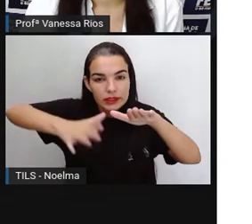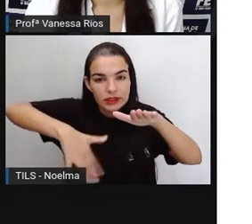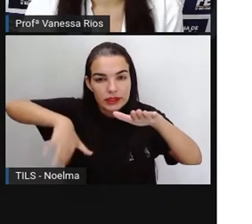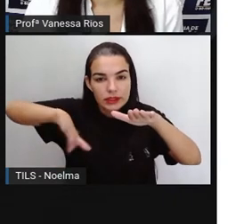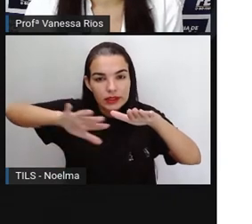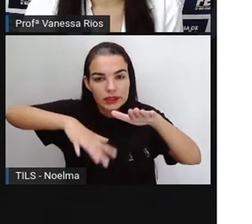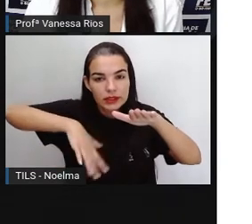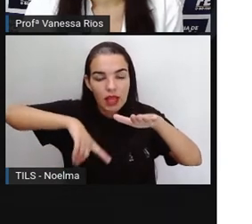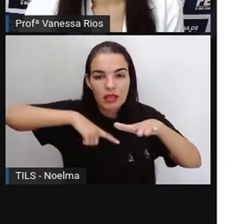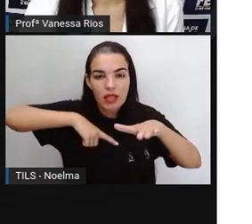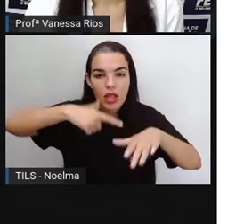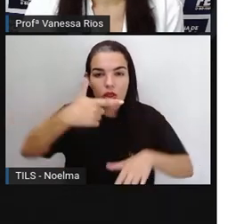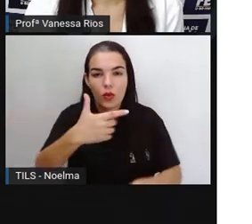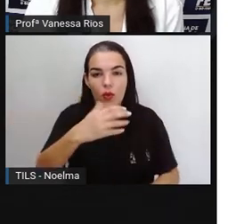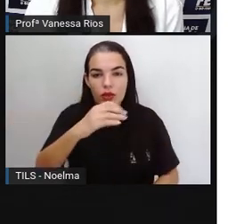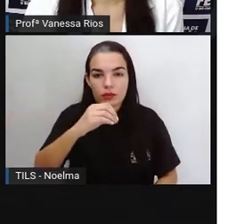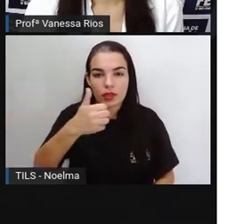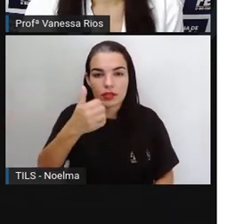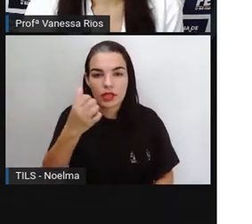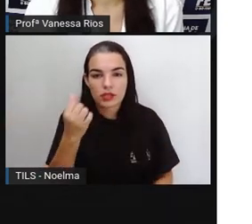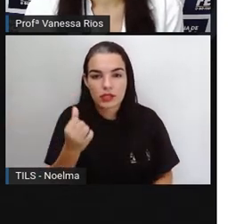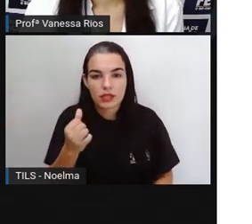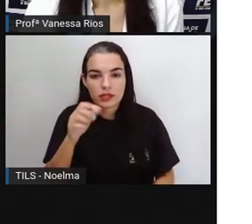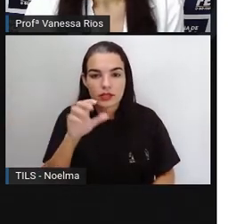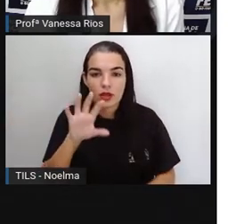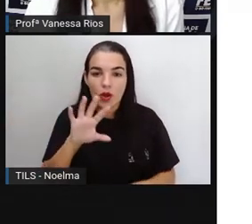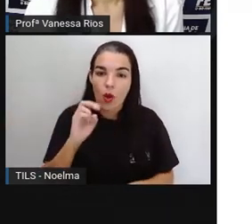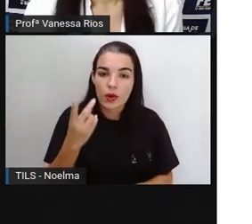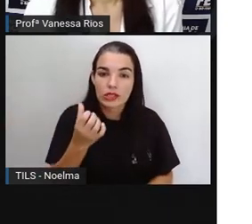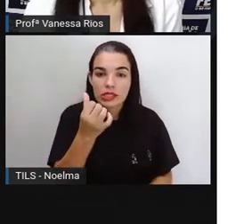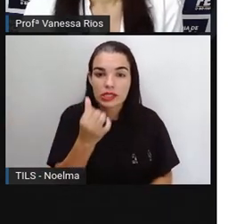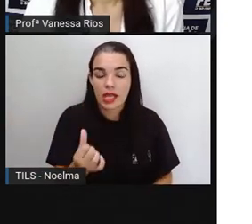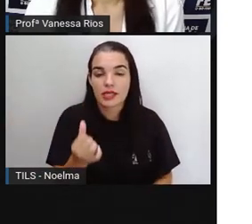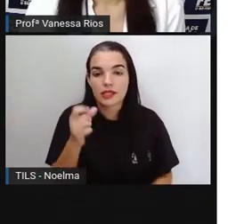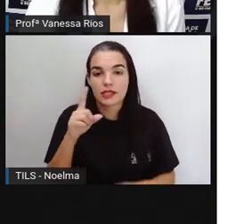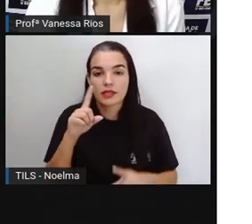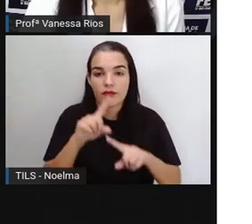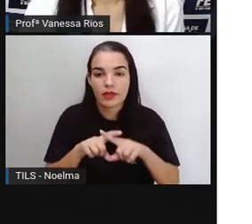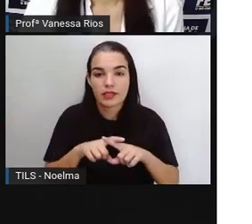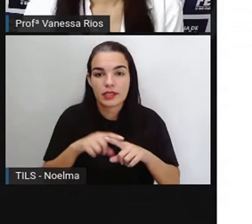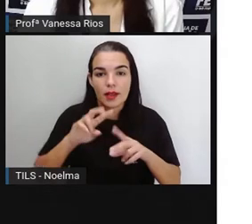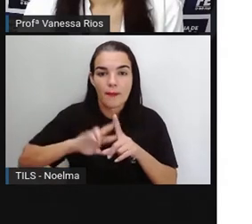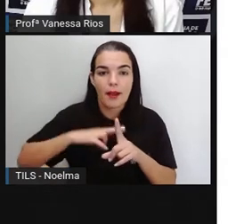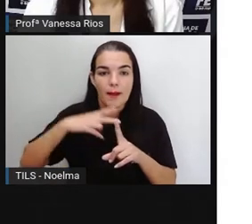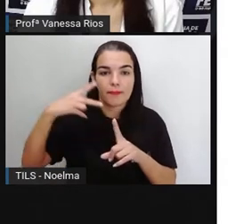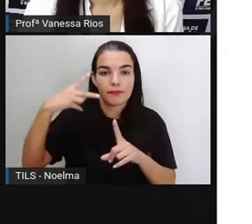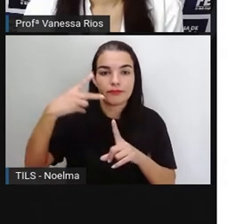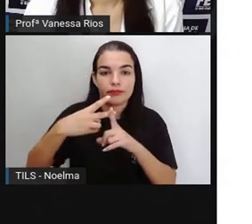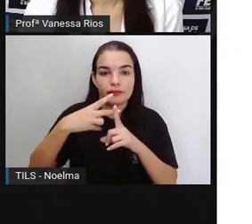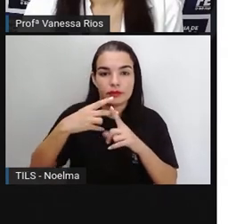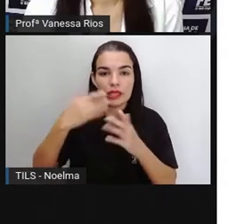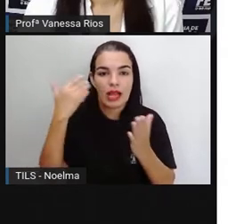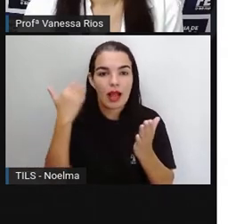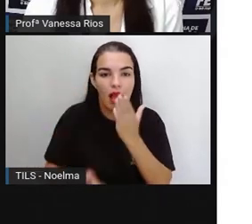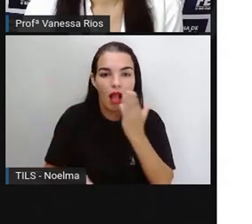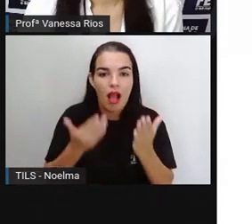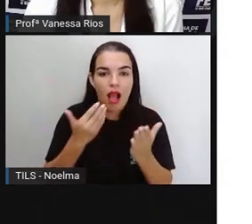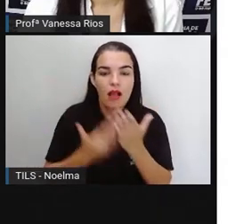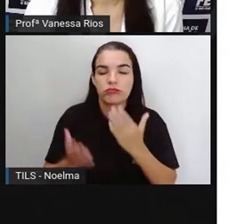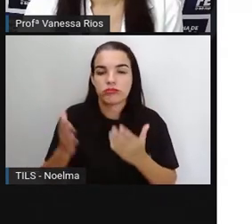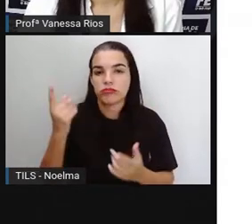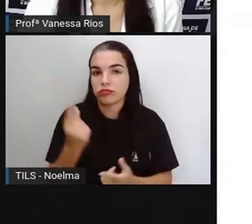cantareira cheio. Aponta Trata Brasil. Perda financeira quase alcançou o valor total de